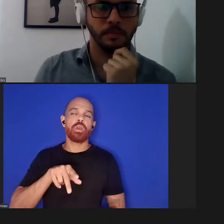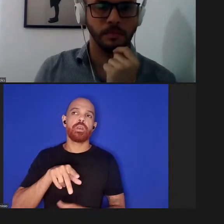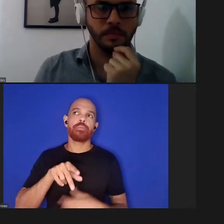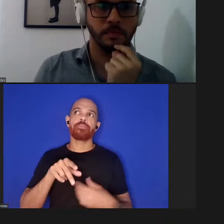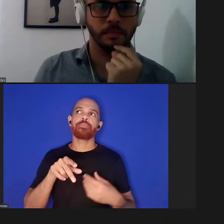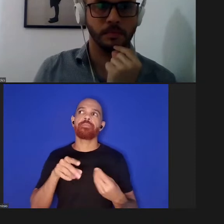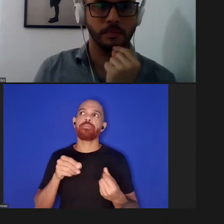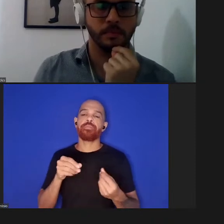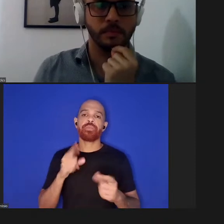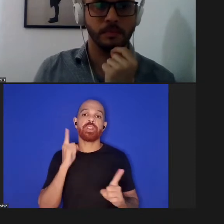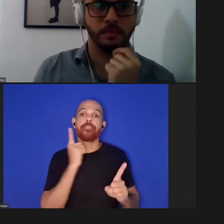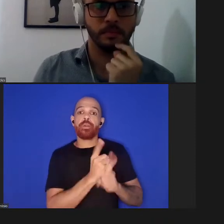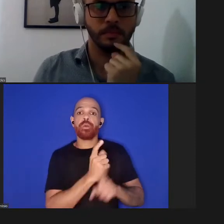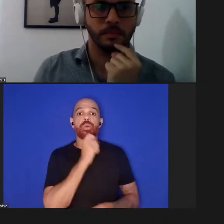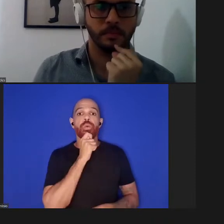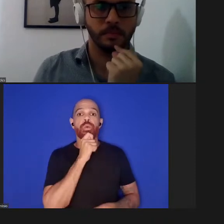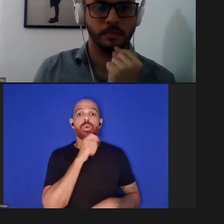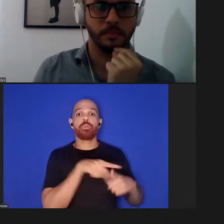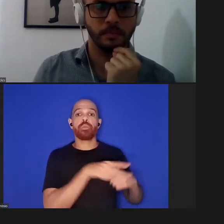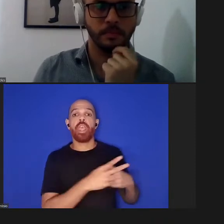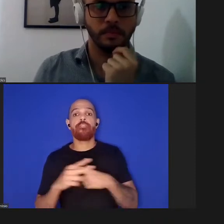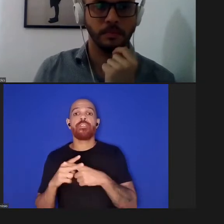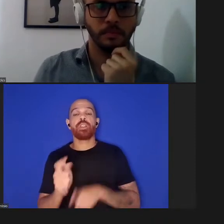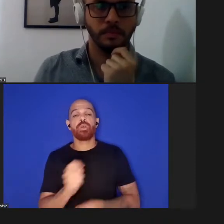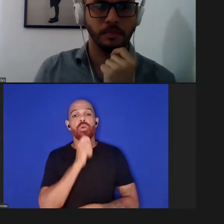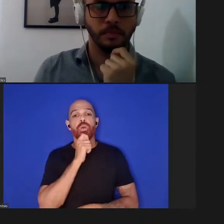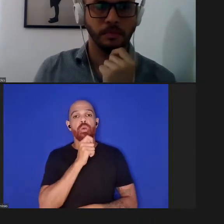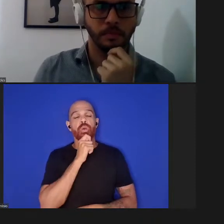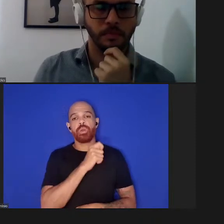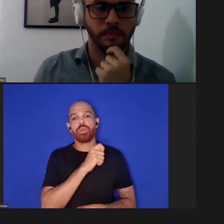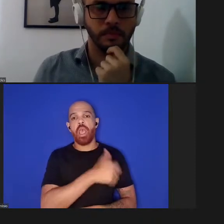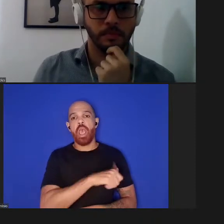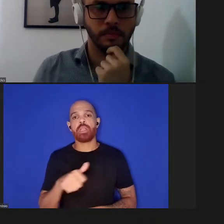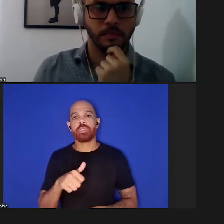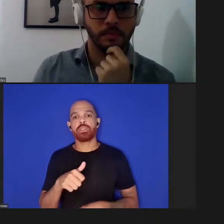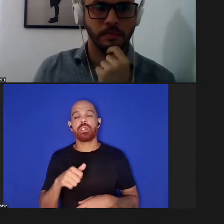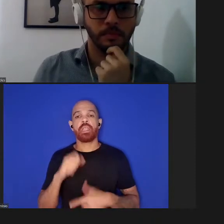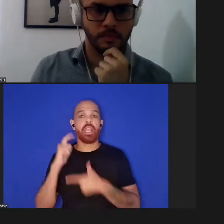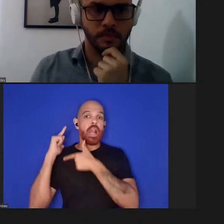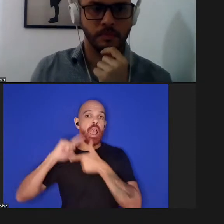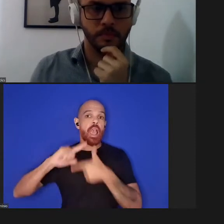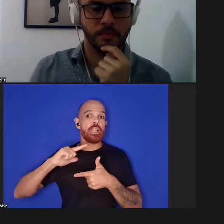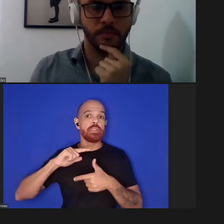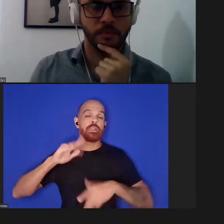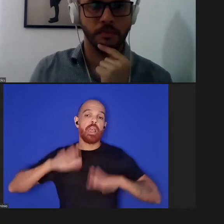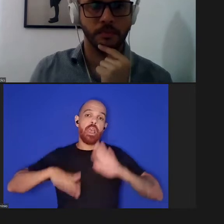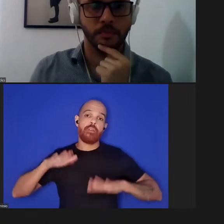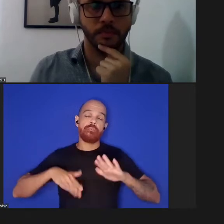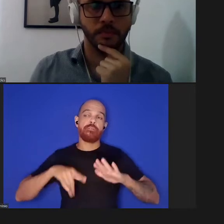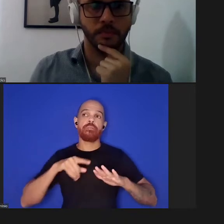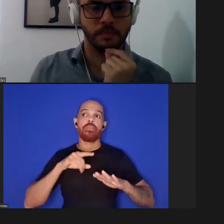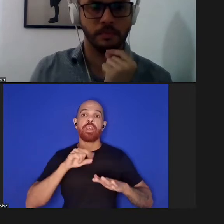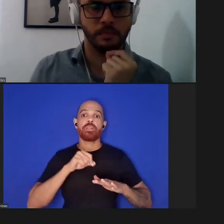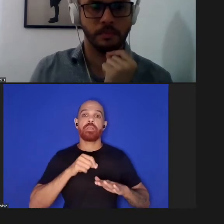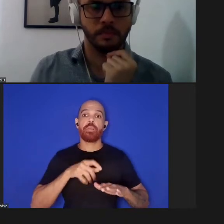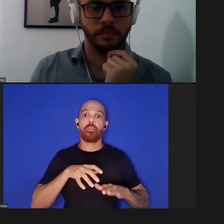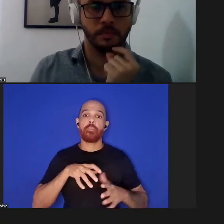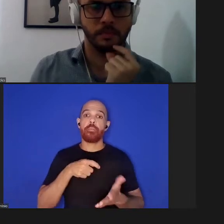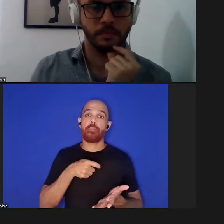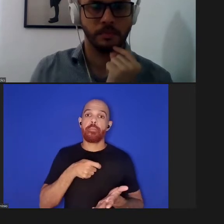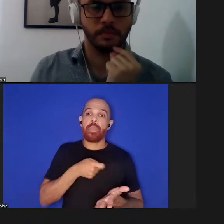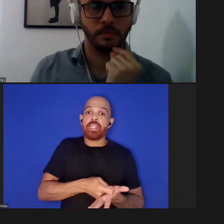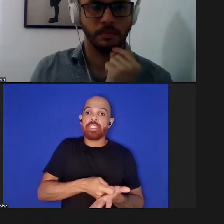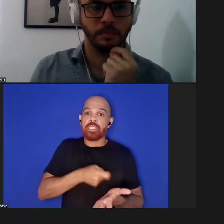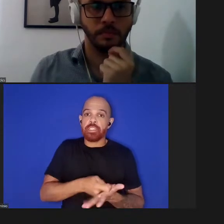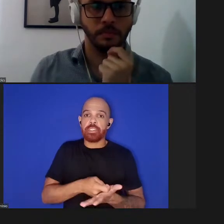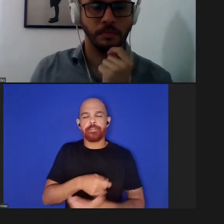detectado pelos revisores clássicos talvez porque estivessem sob pressão por uma questão de velocidade de